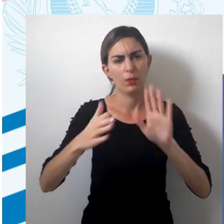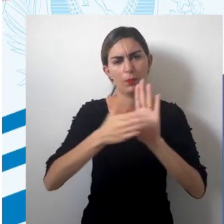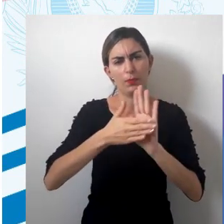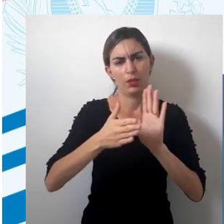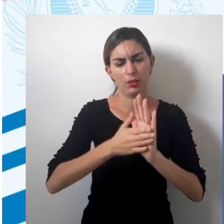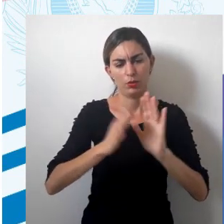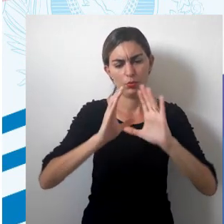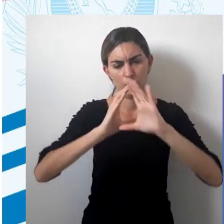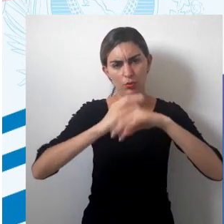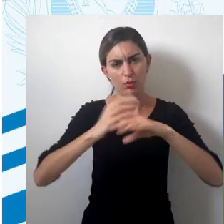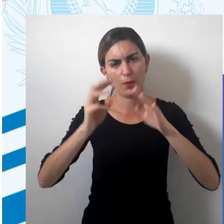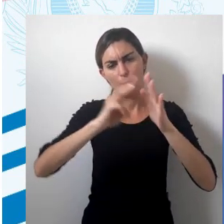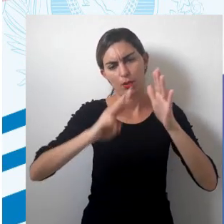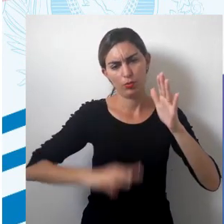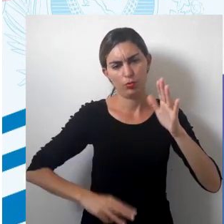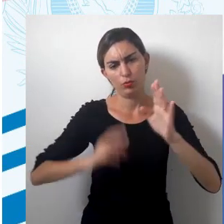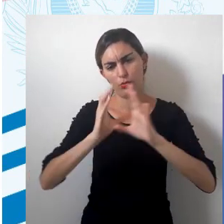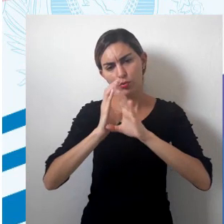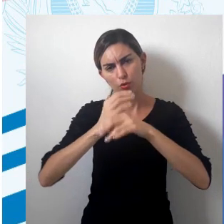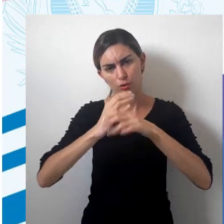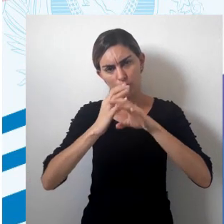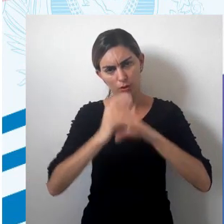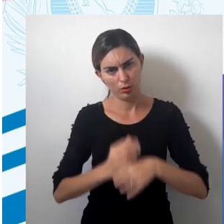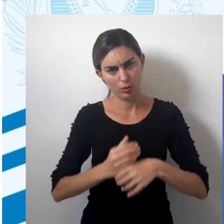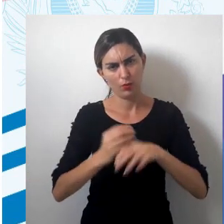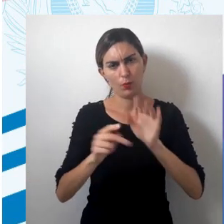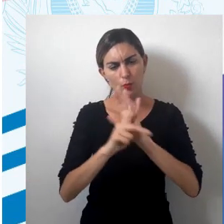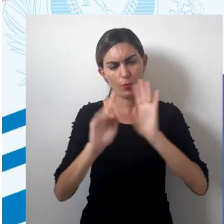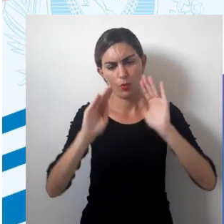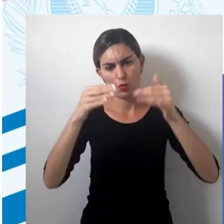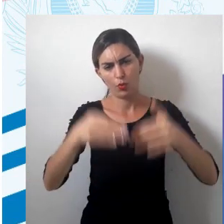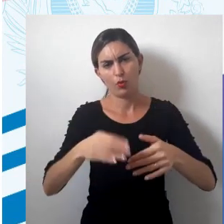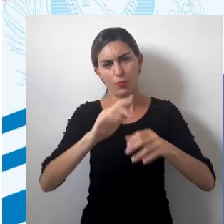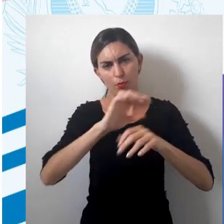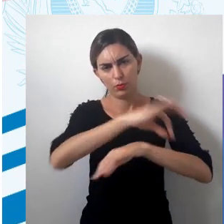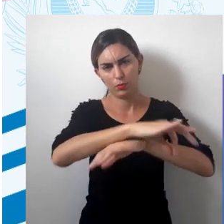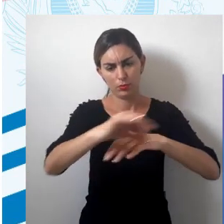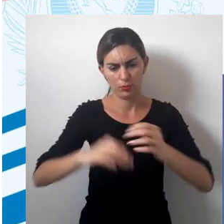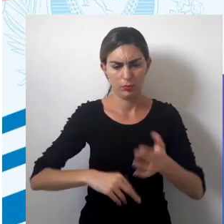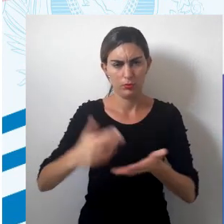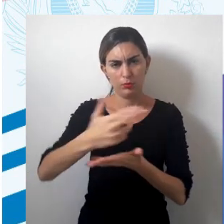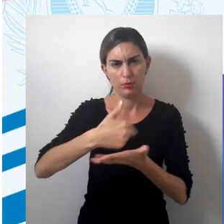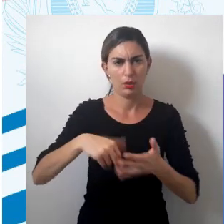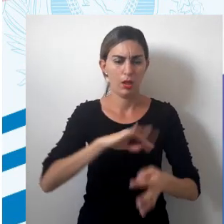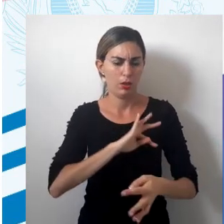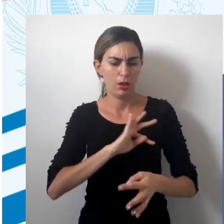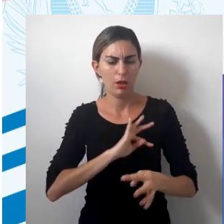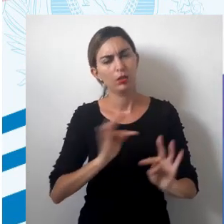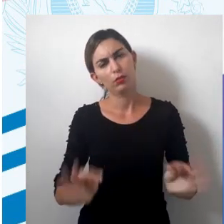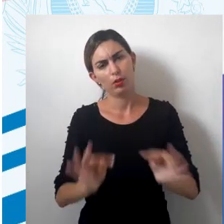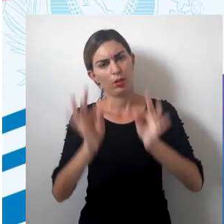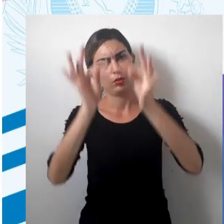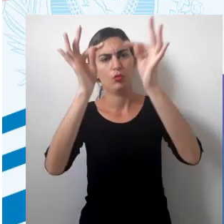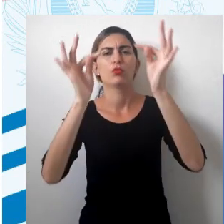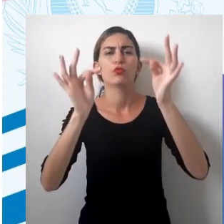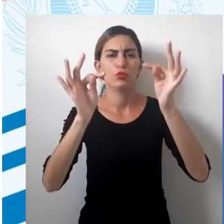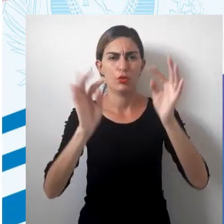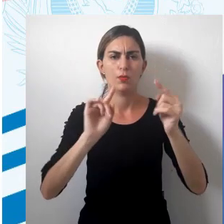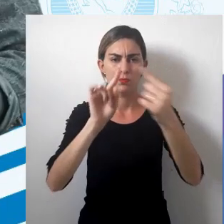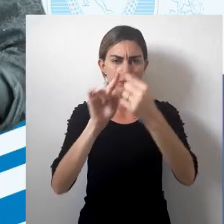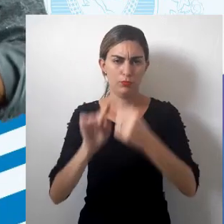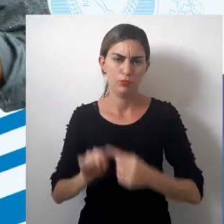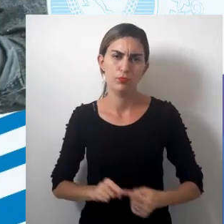padrões científicos, metodologias científicas apropriadas à cartografia e, posteriormente, técnicas e tecnologias que são